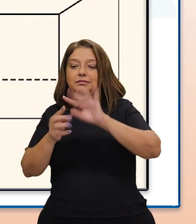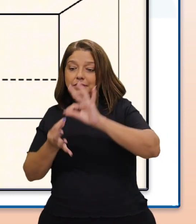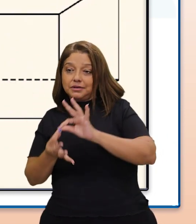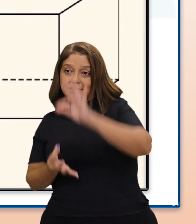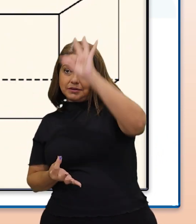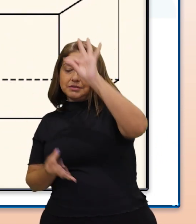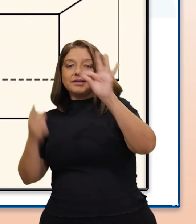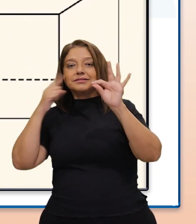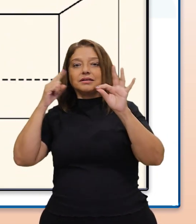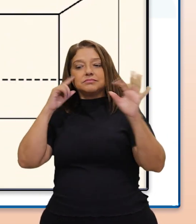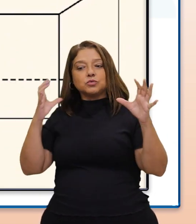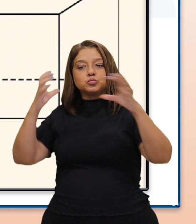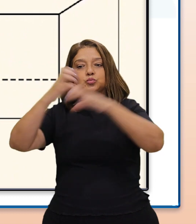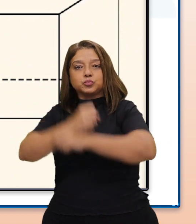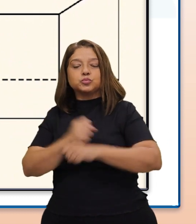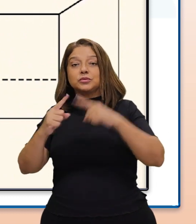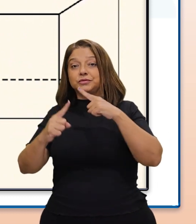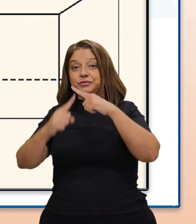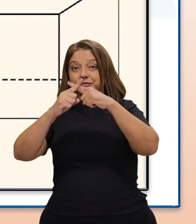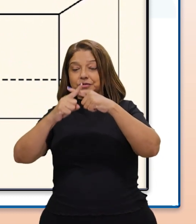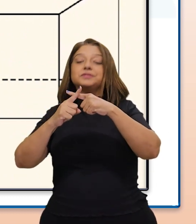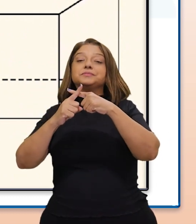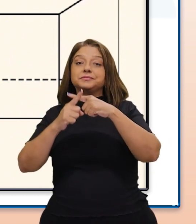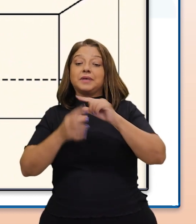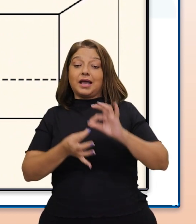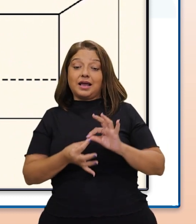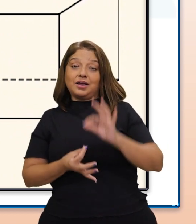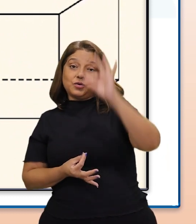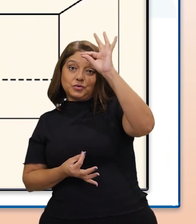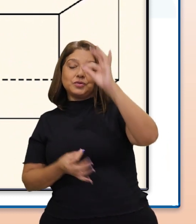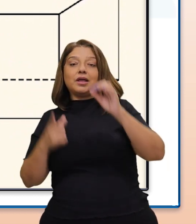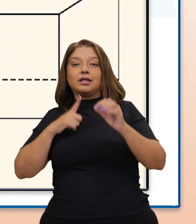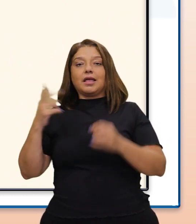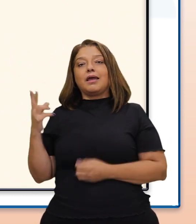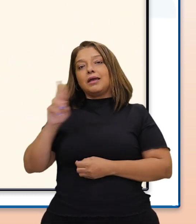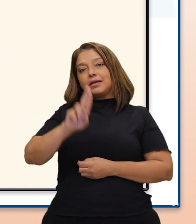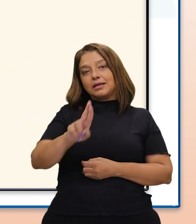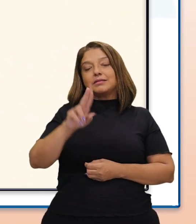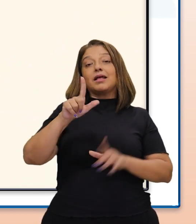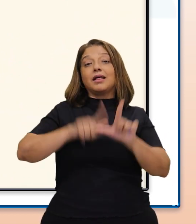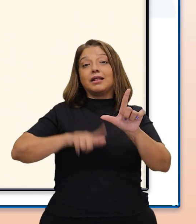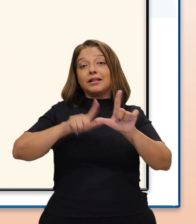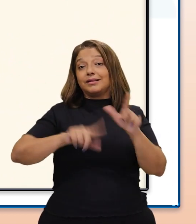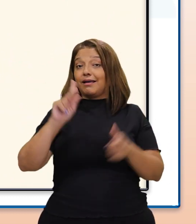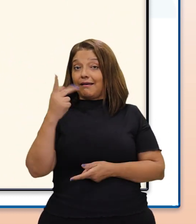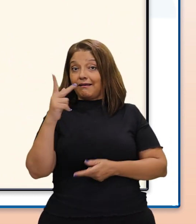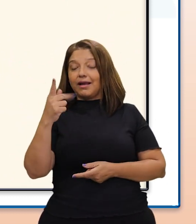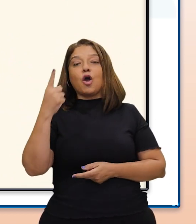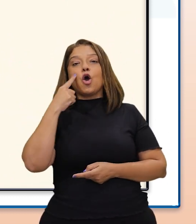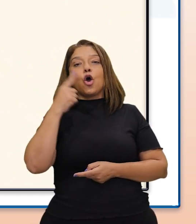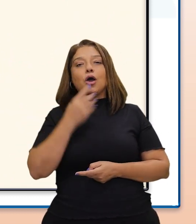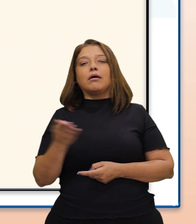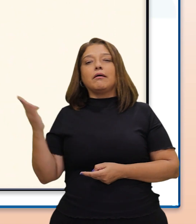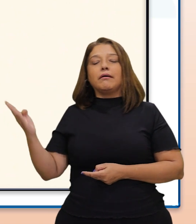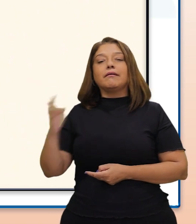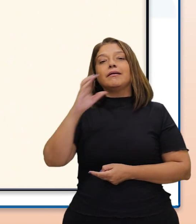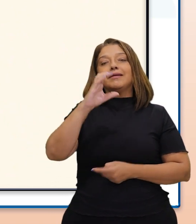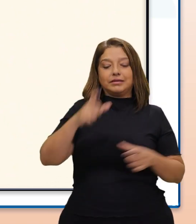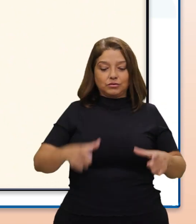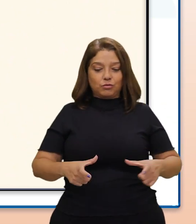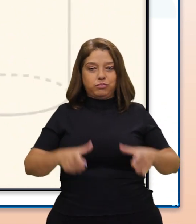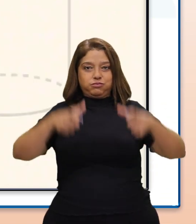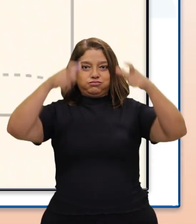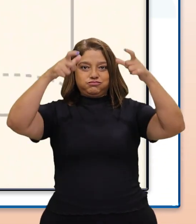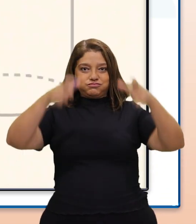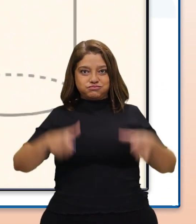multiplicar o resultado pela altura, representada pela letra H. Vamos agora entender o que é um cilindro. O